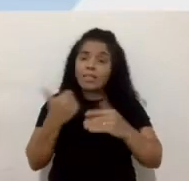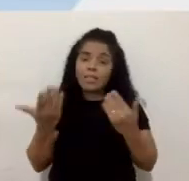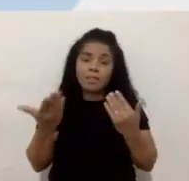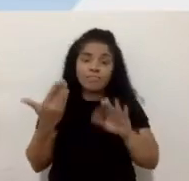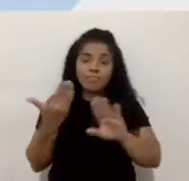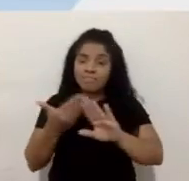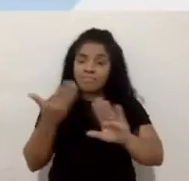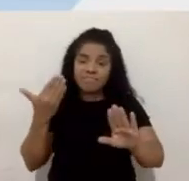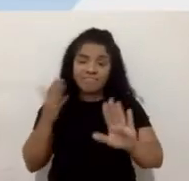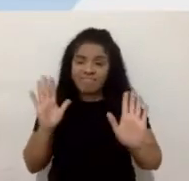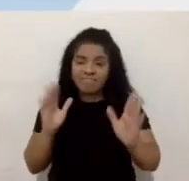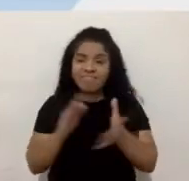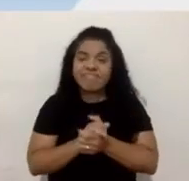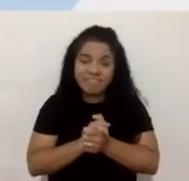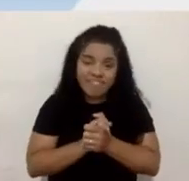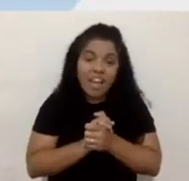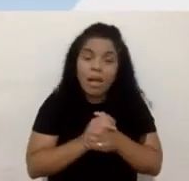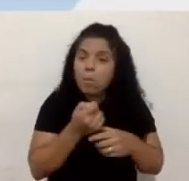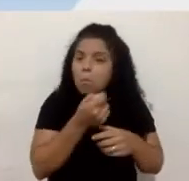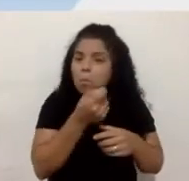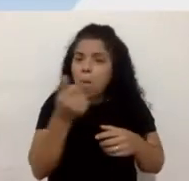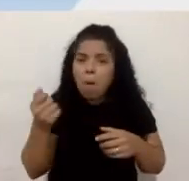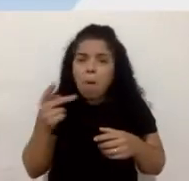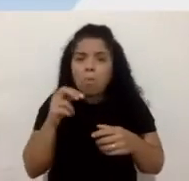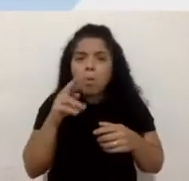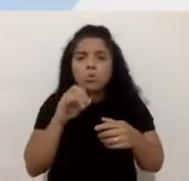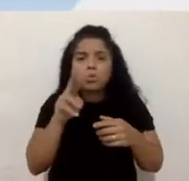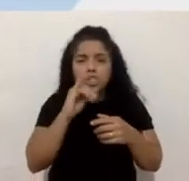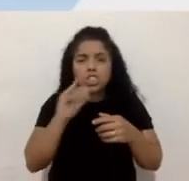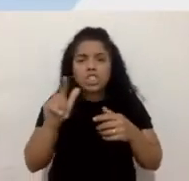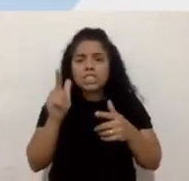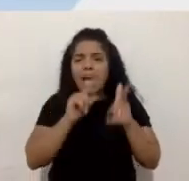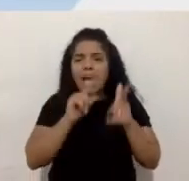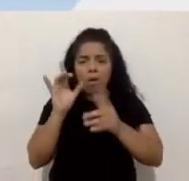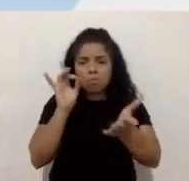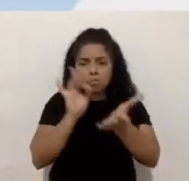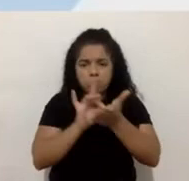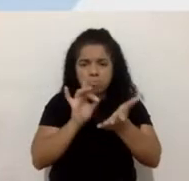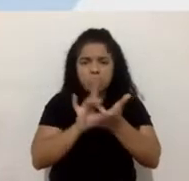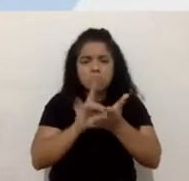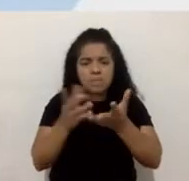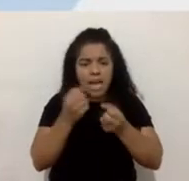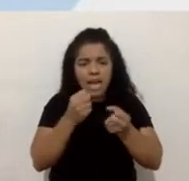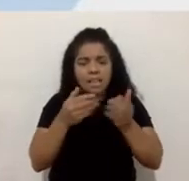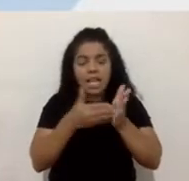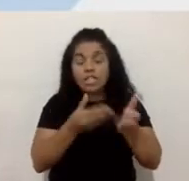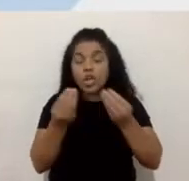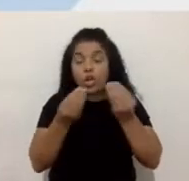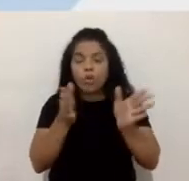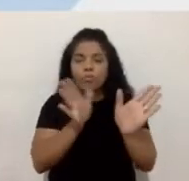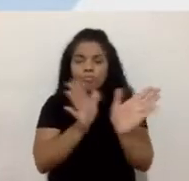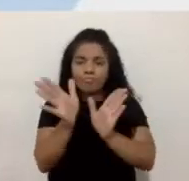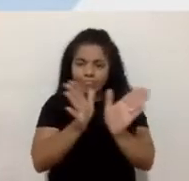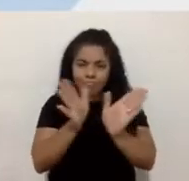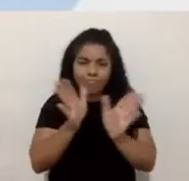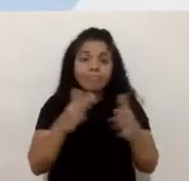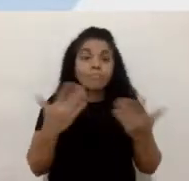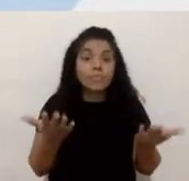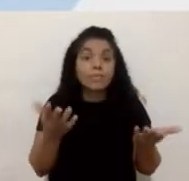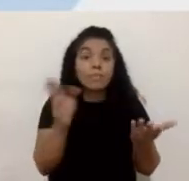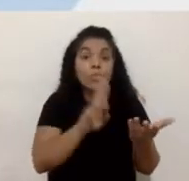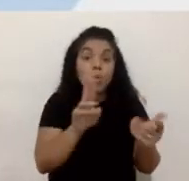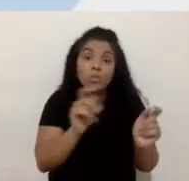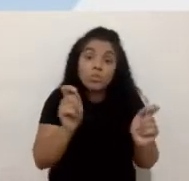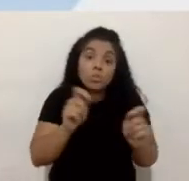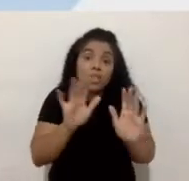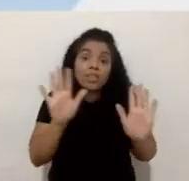pouquíssimos produtos digitais que realmente atendem, né, os requisitos de acessibilidade e daí elas usam o que dá, o que